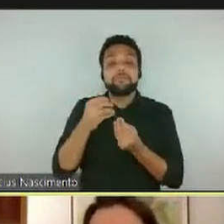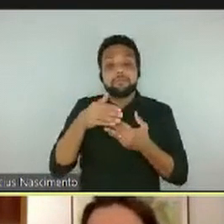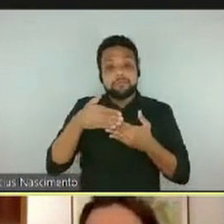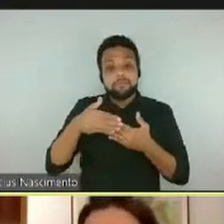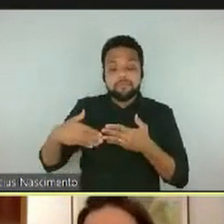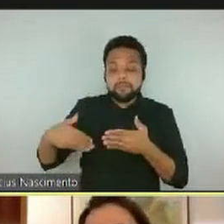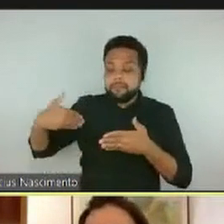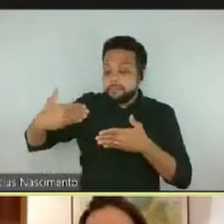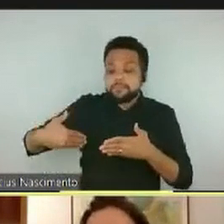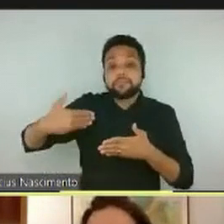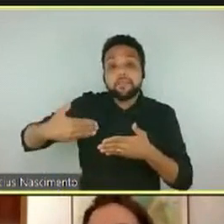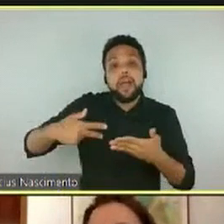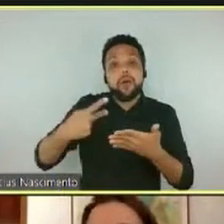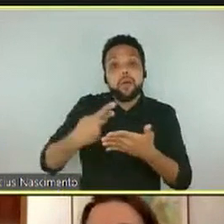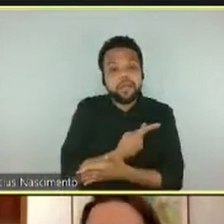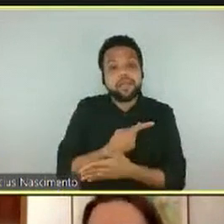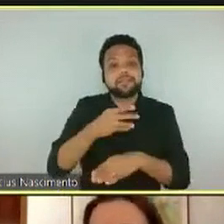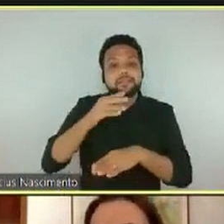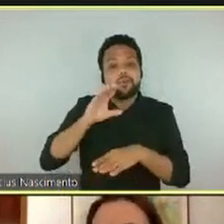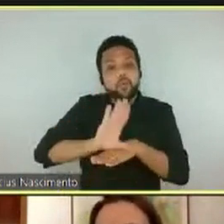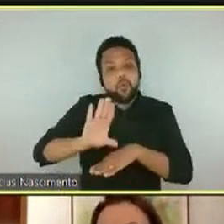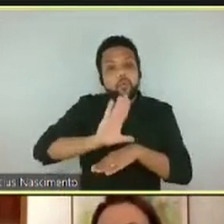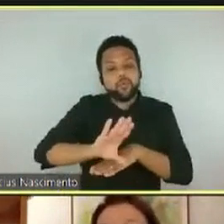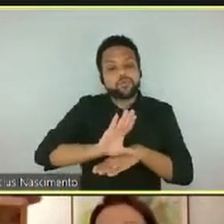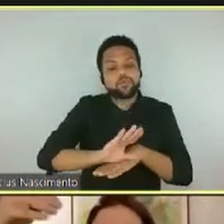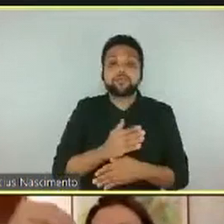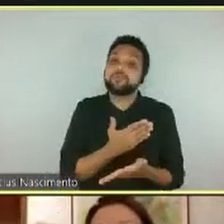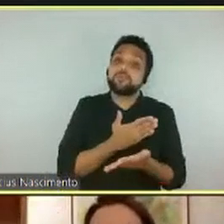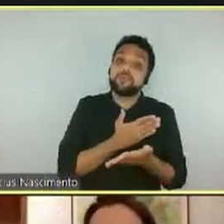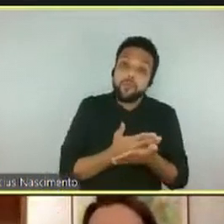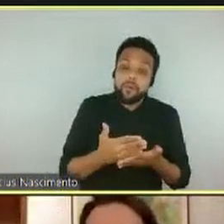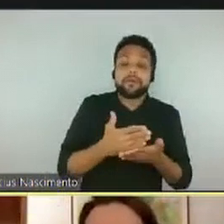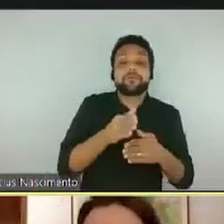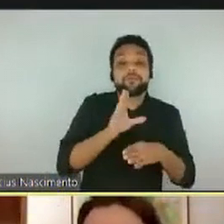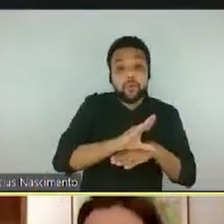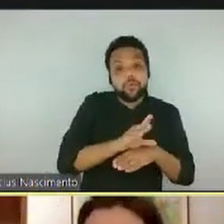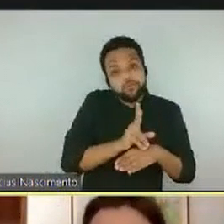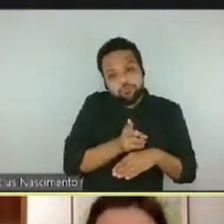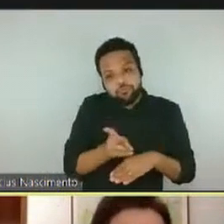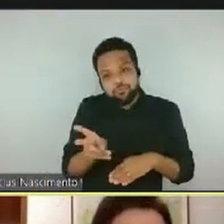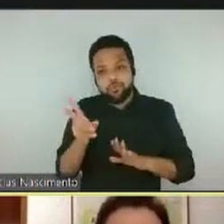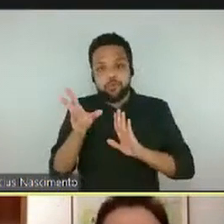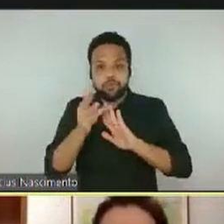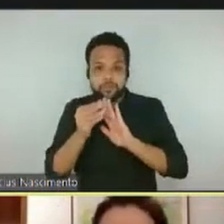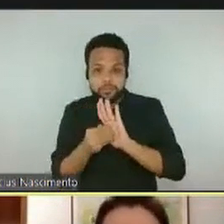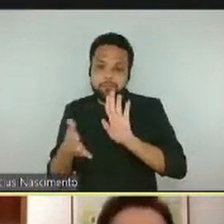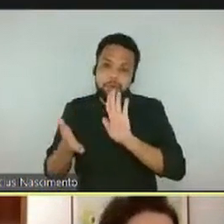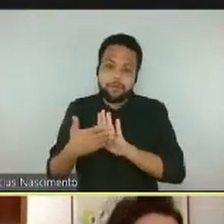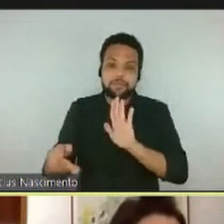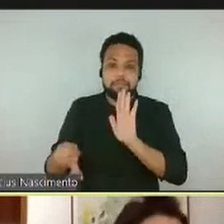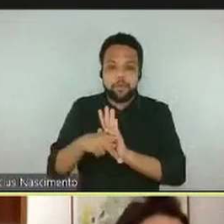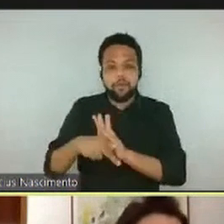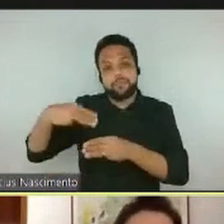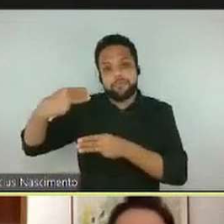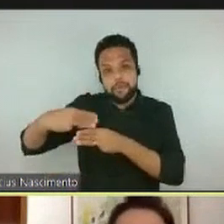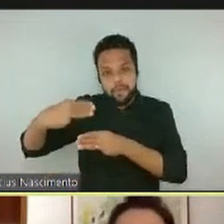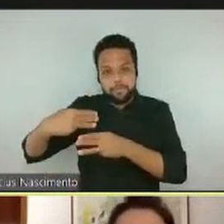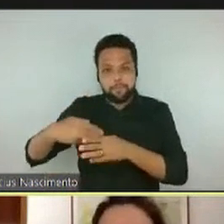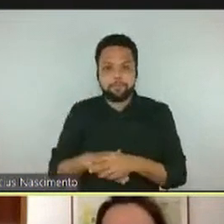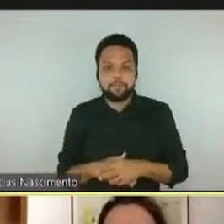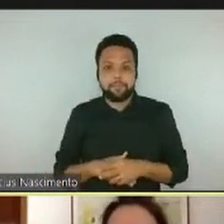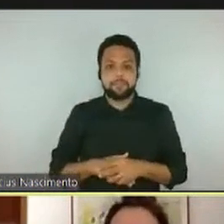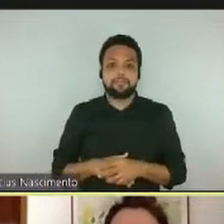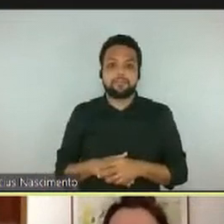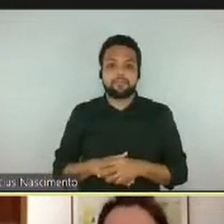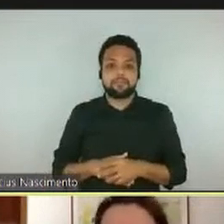durante a semana, assim, no início, seguindo o percurso pelos conteúdos propostos. Então, nesse momento,